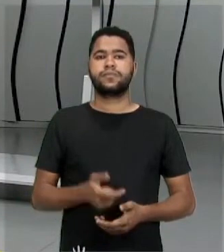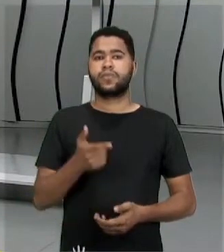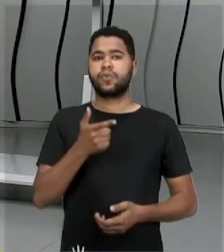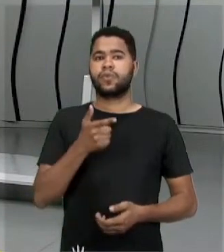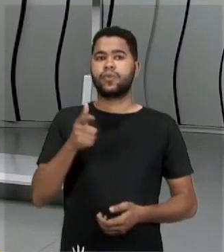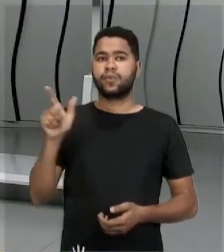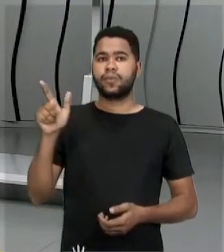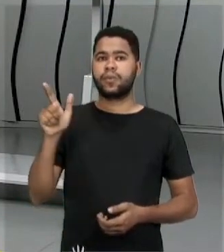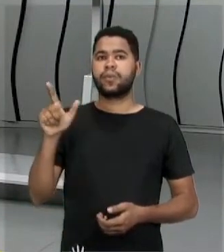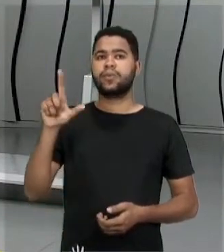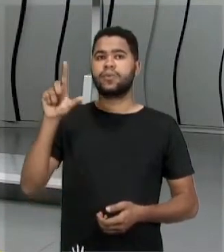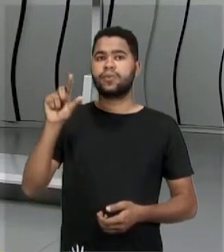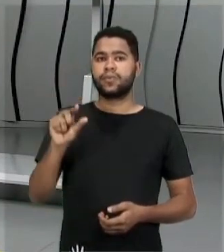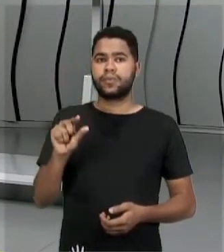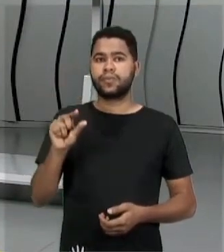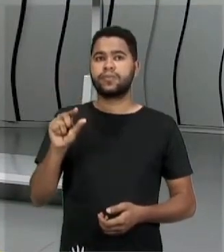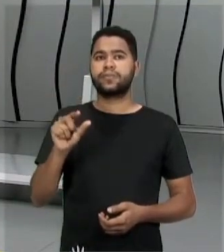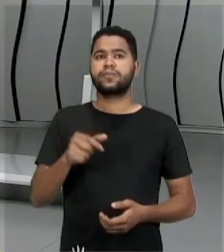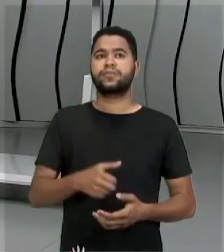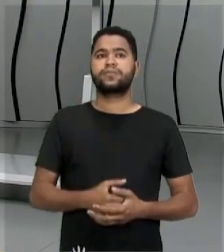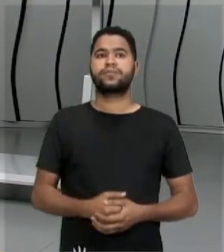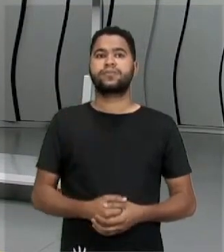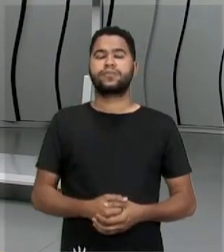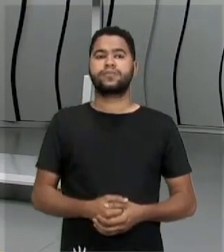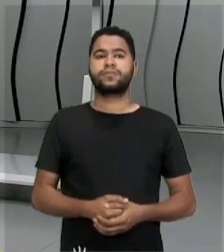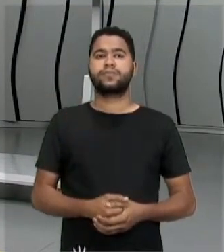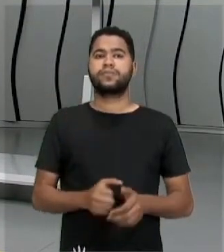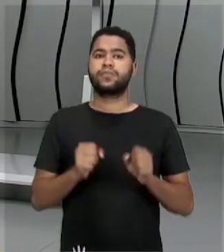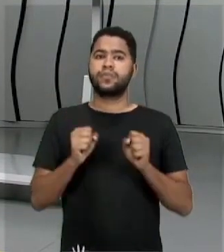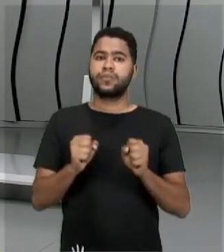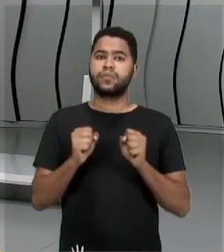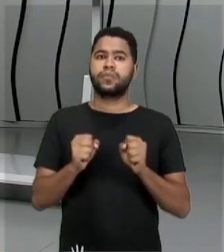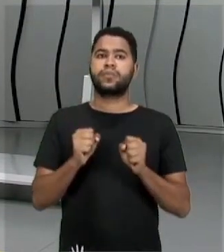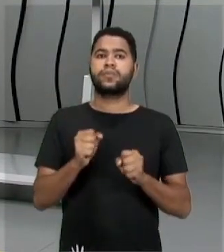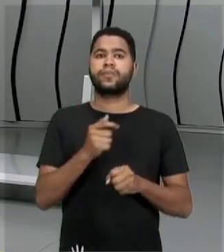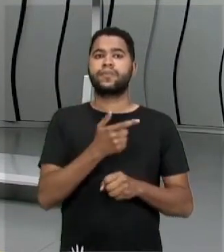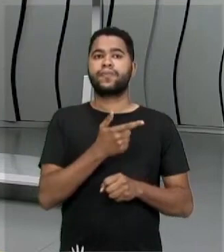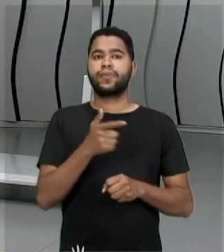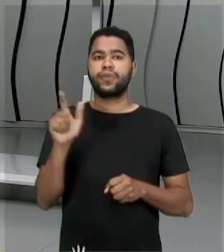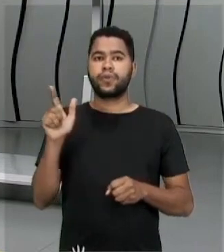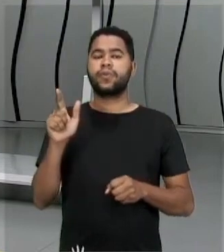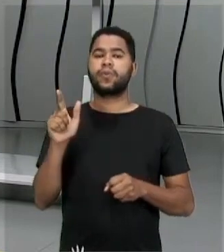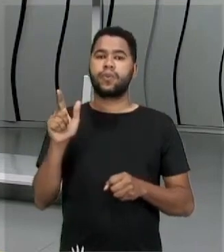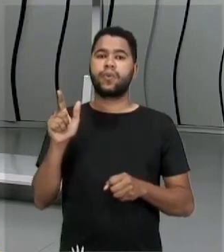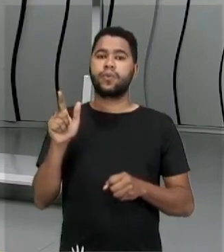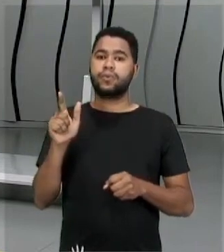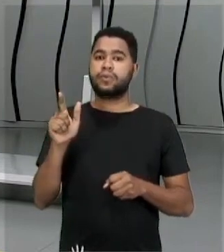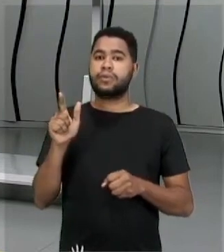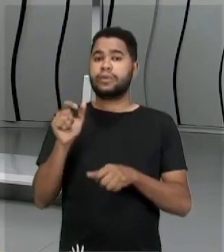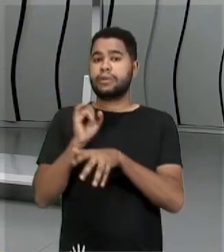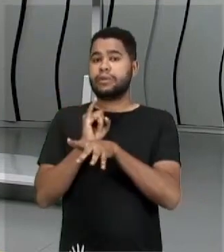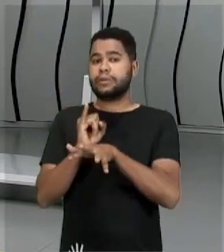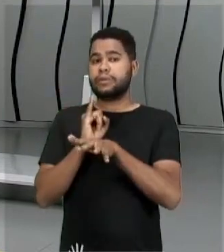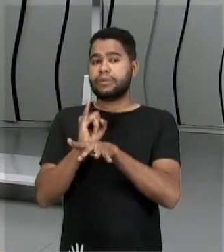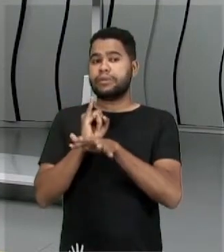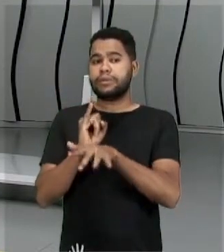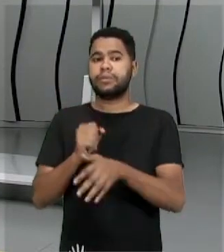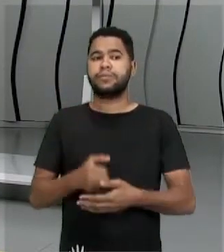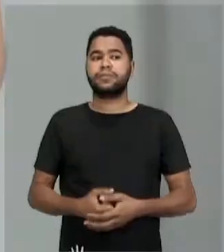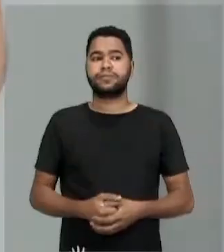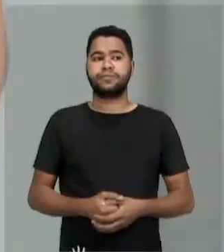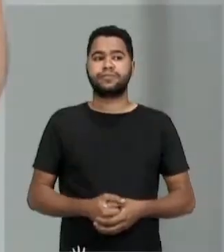semente menor, que poderia estar em outra ilha, né? Vamos ver. Ó,